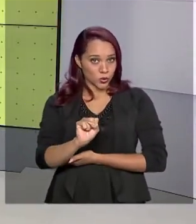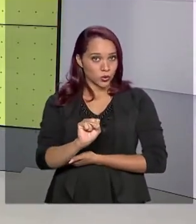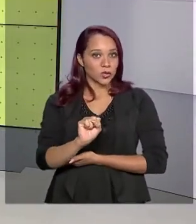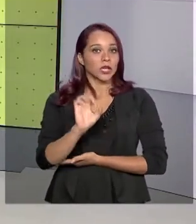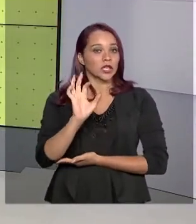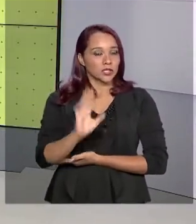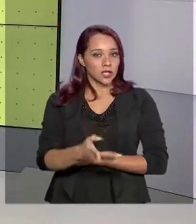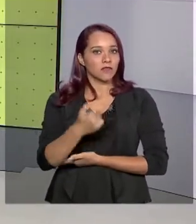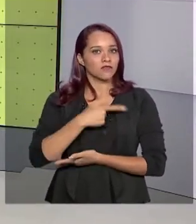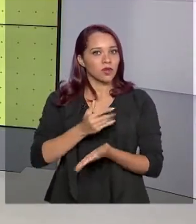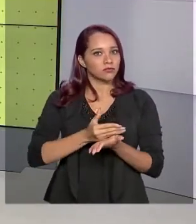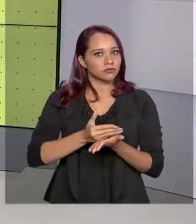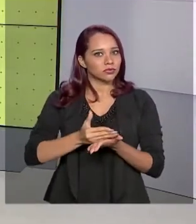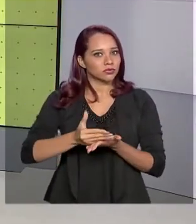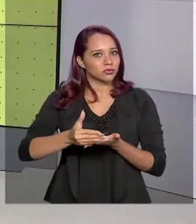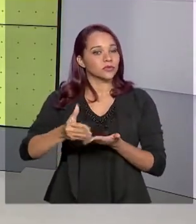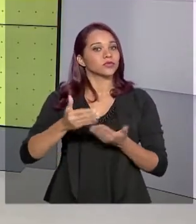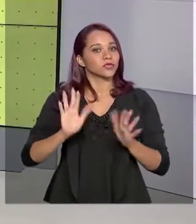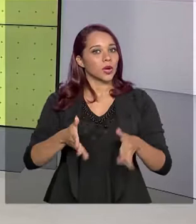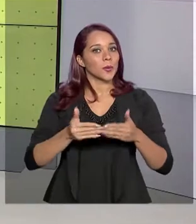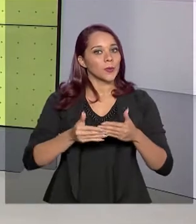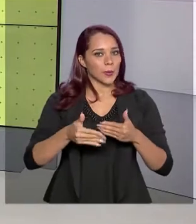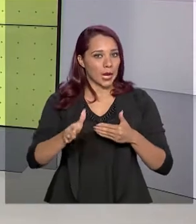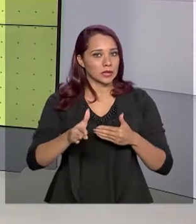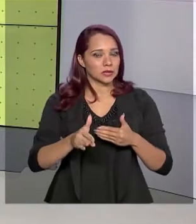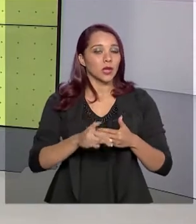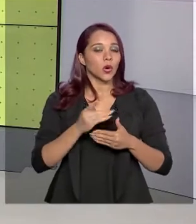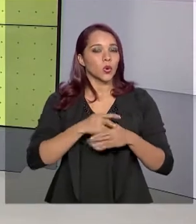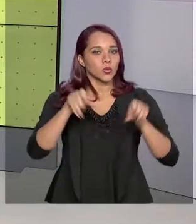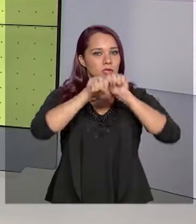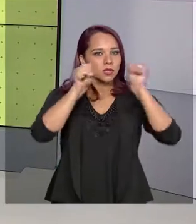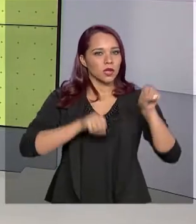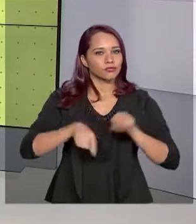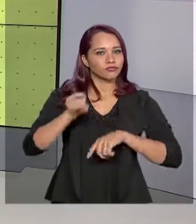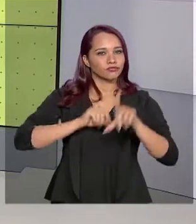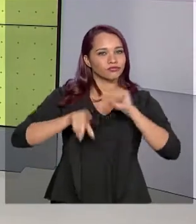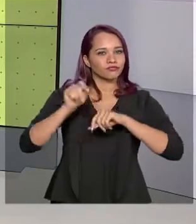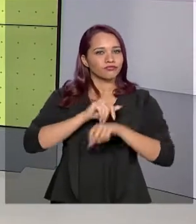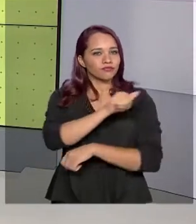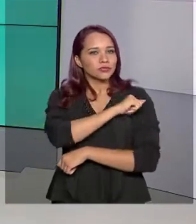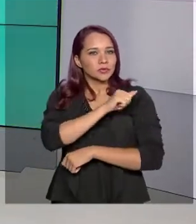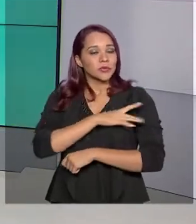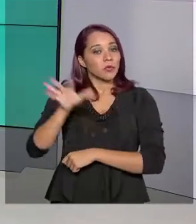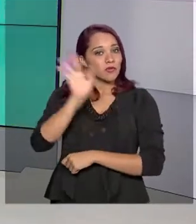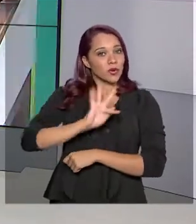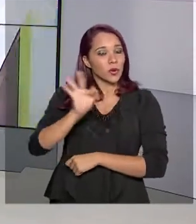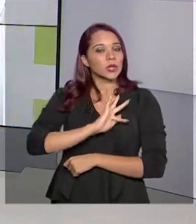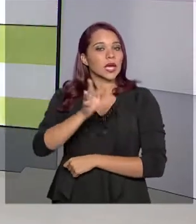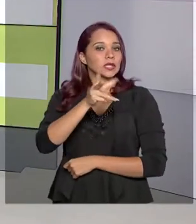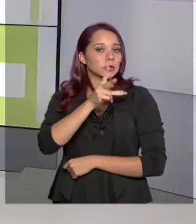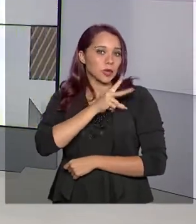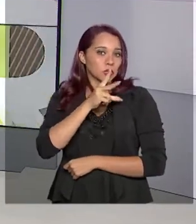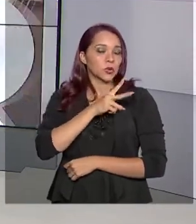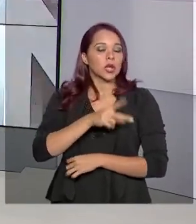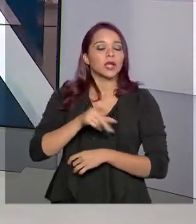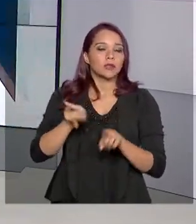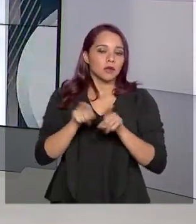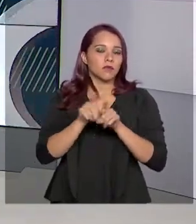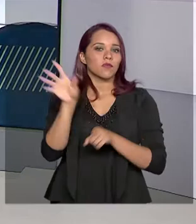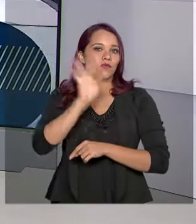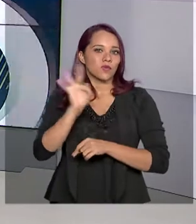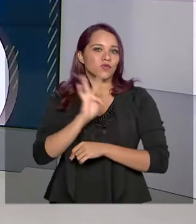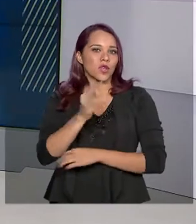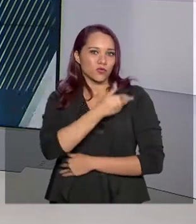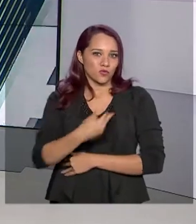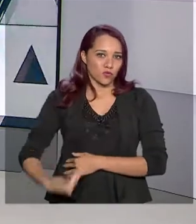Unificada, foram prorrogadas. O sistema, que seleciona alunos para universidades públicas e institutos federais em todo o país, com